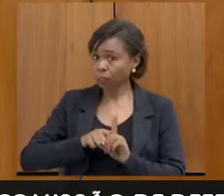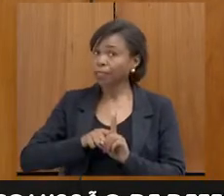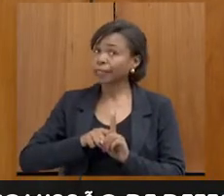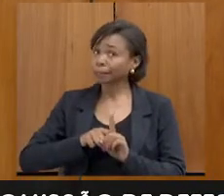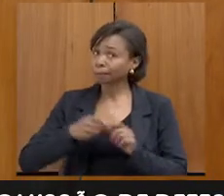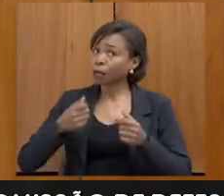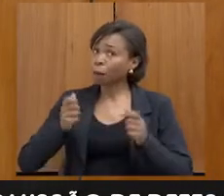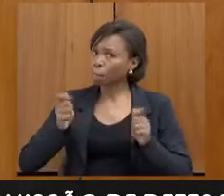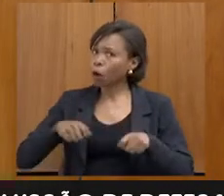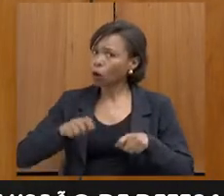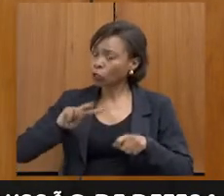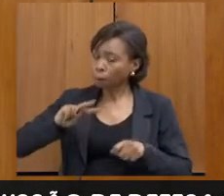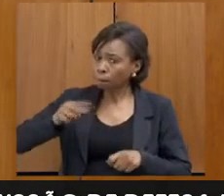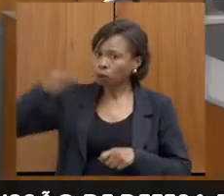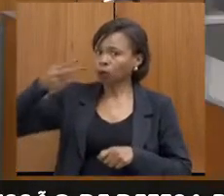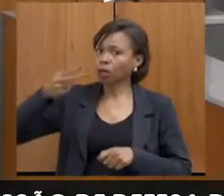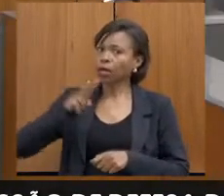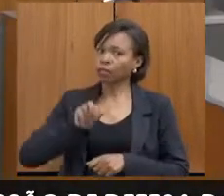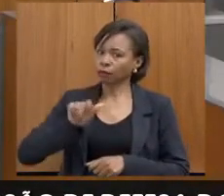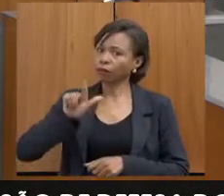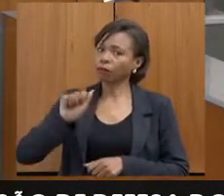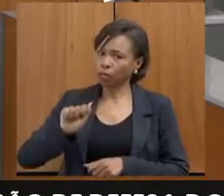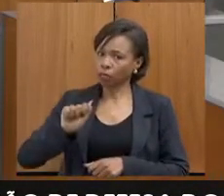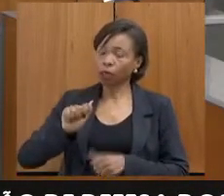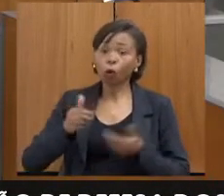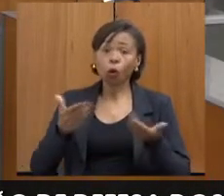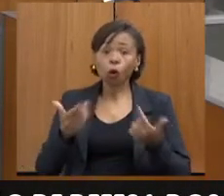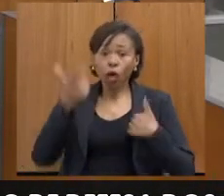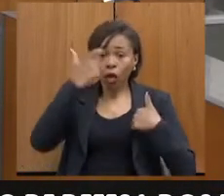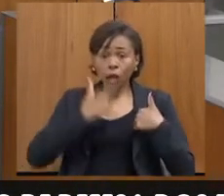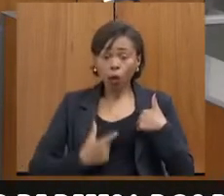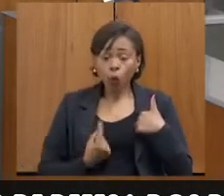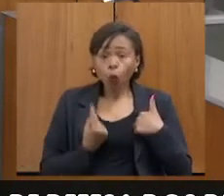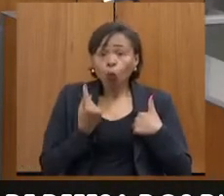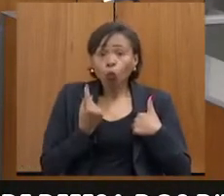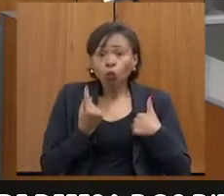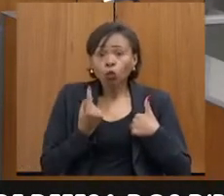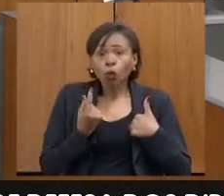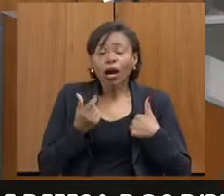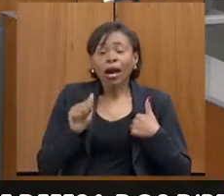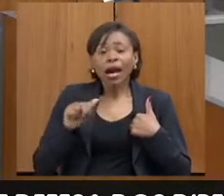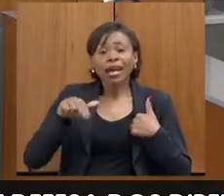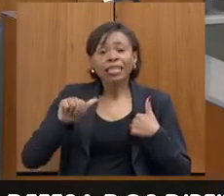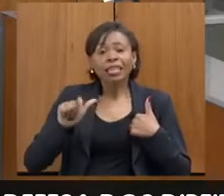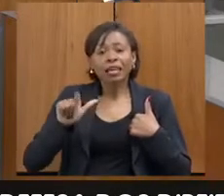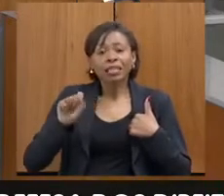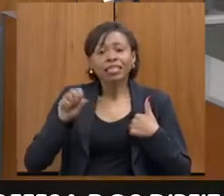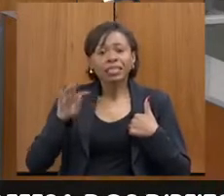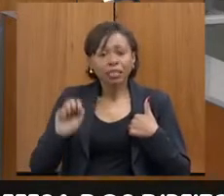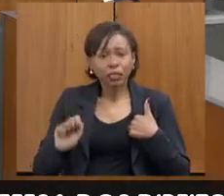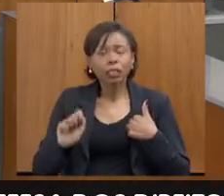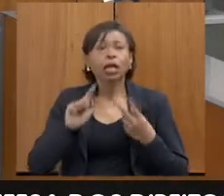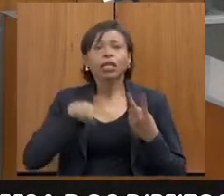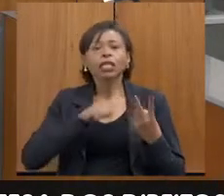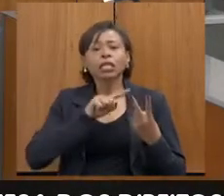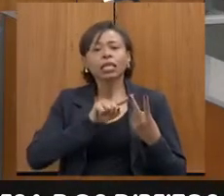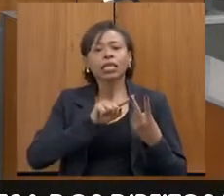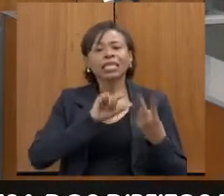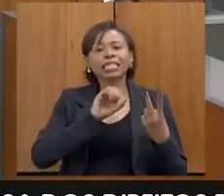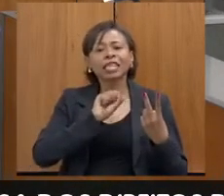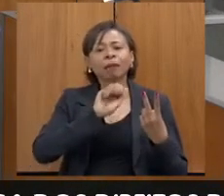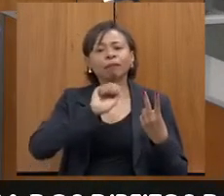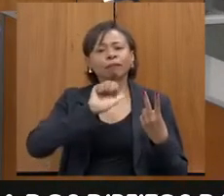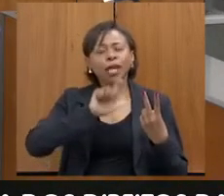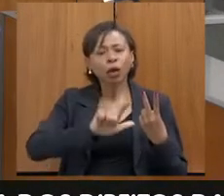vagas. Hoje, atualmente, eu sou o único analista que estou lotado em DEAN, eu e tem a Isabel, que é uma colega que está em Santa Luzia,